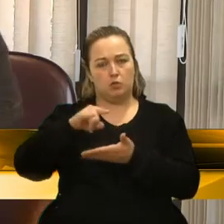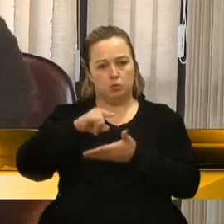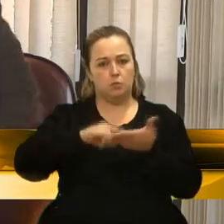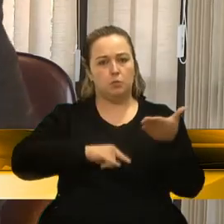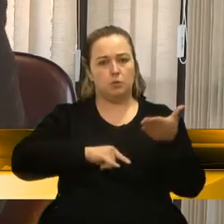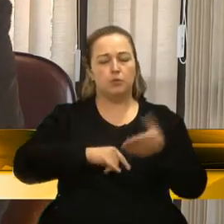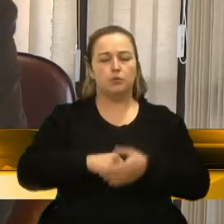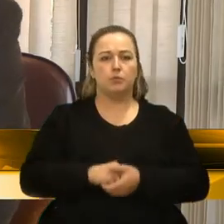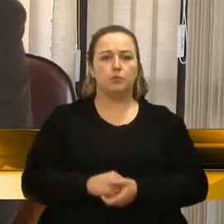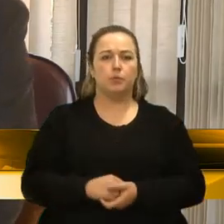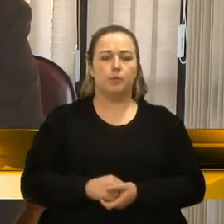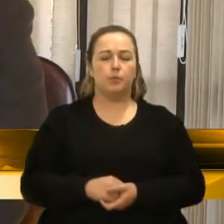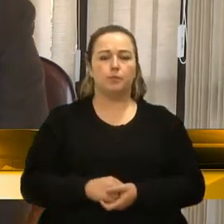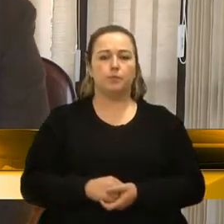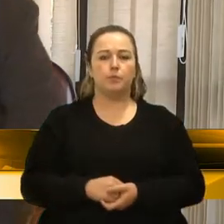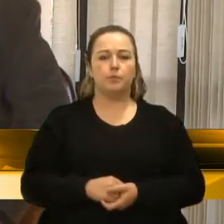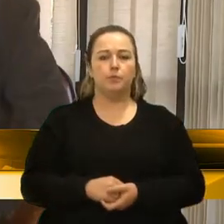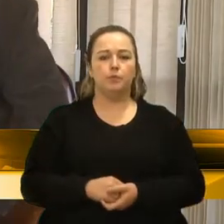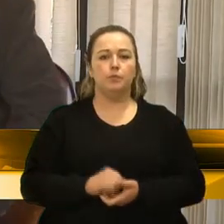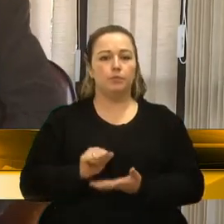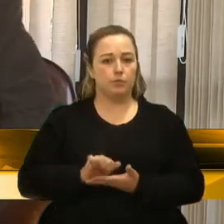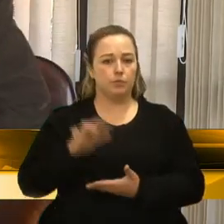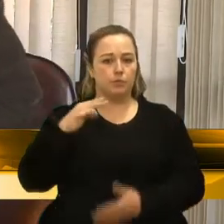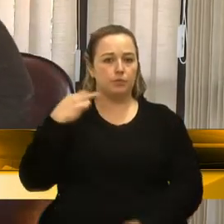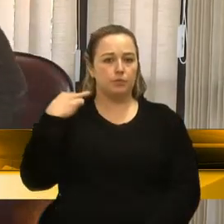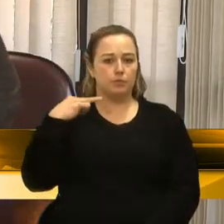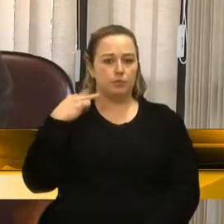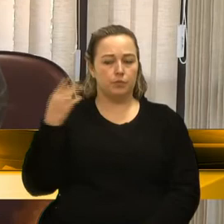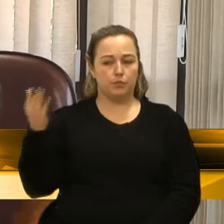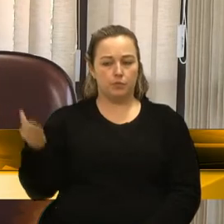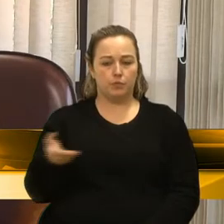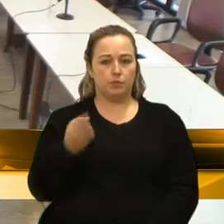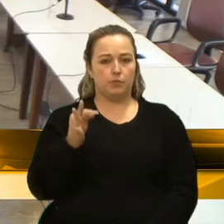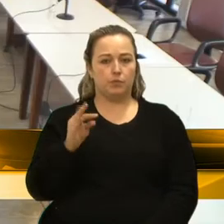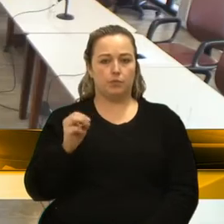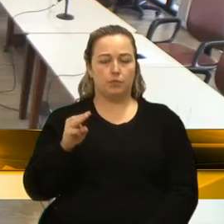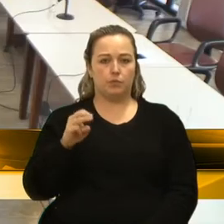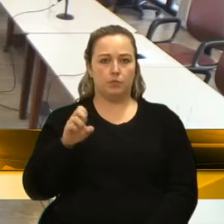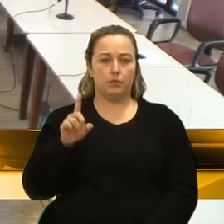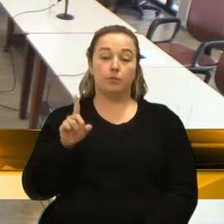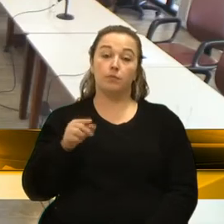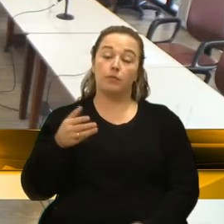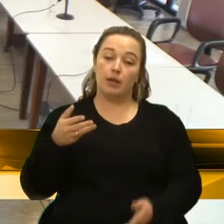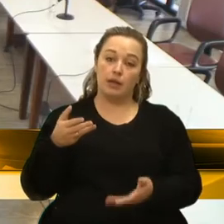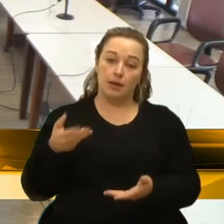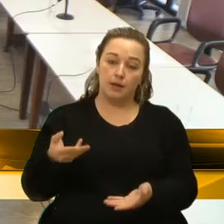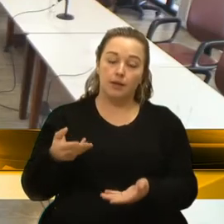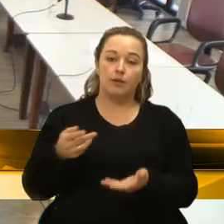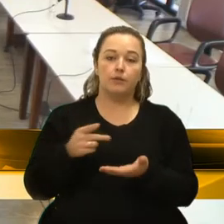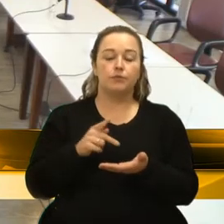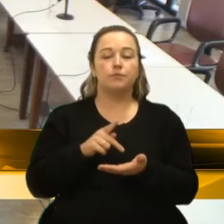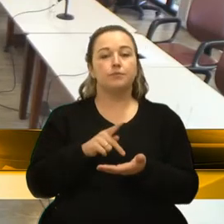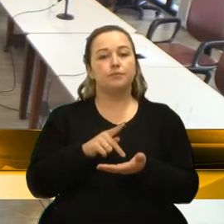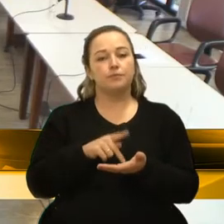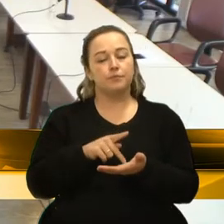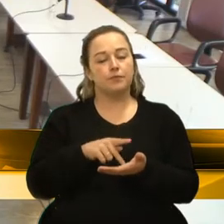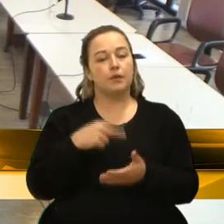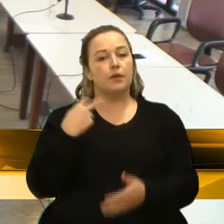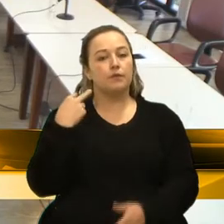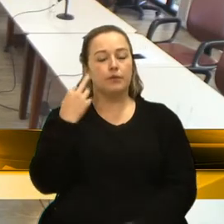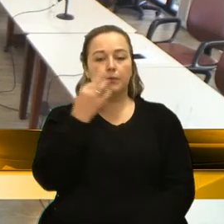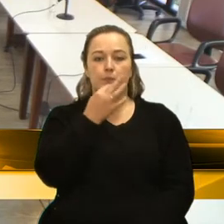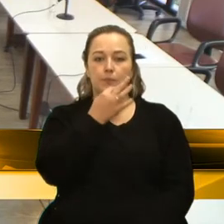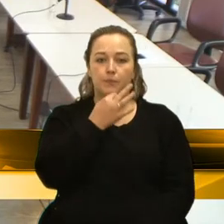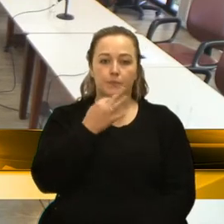Obrigado, vereadora Tati. De sua parte, vereador, também. De fato, vereadora Tatiane e Perico,